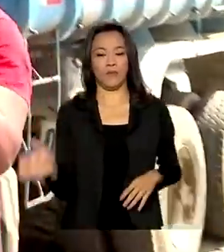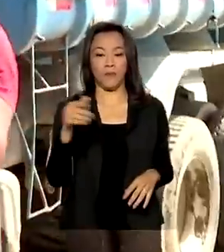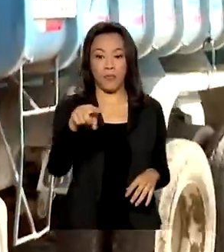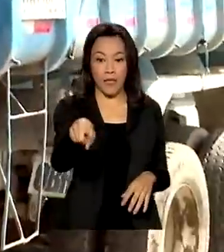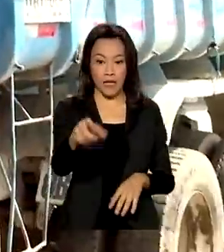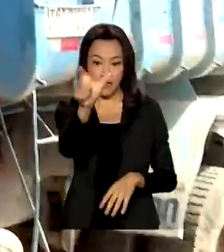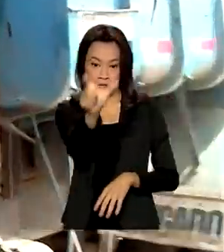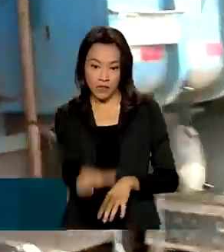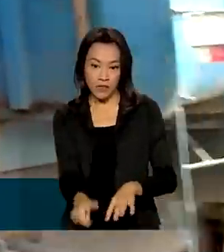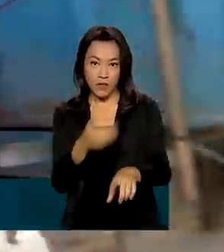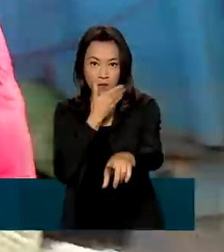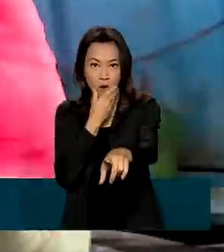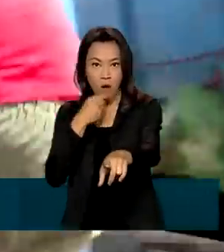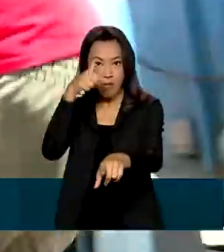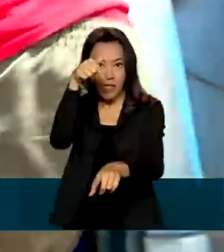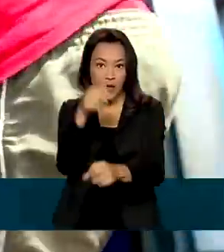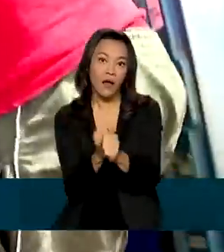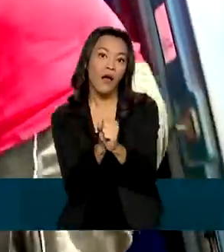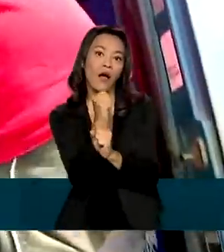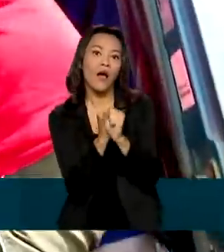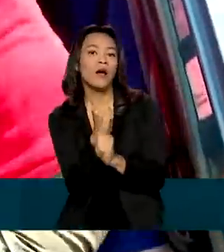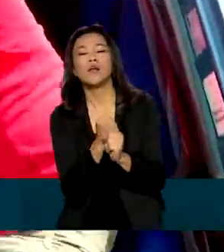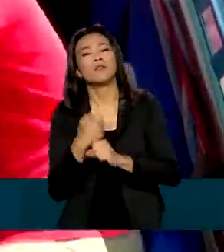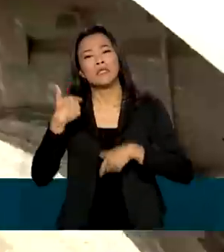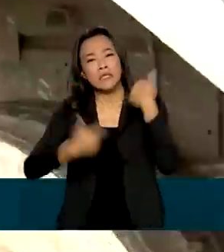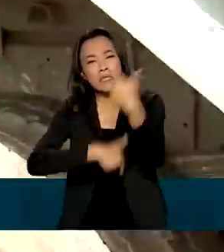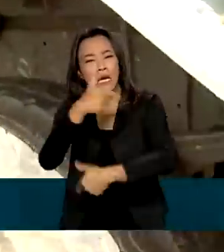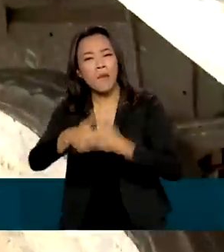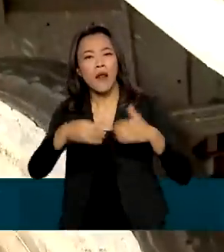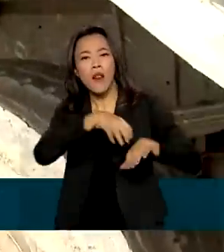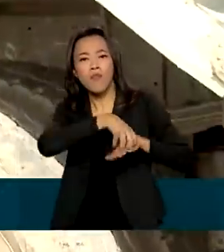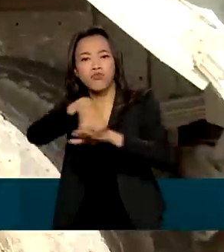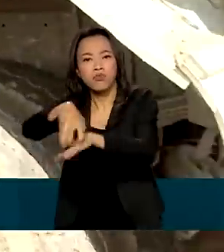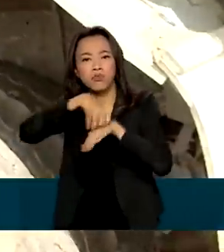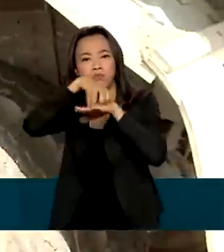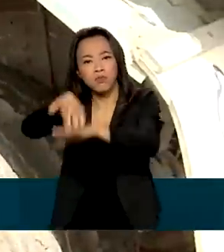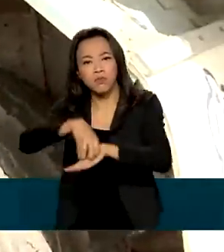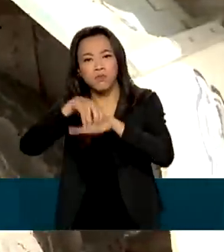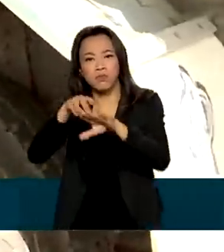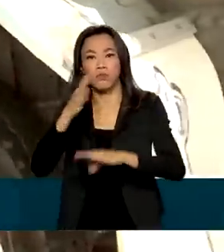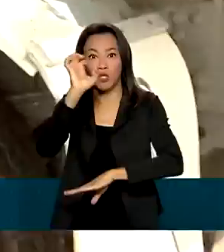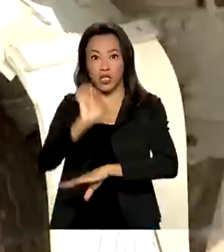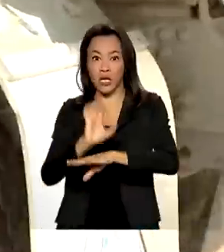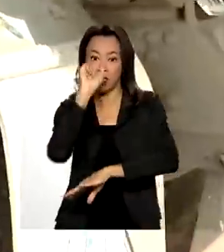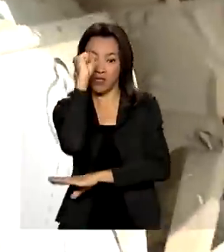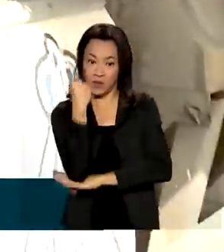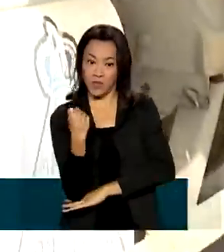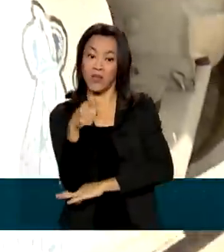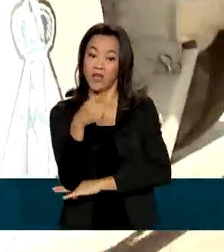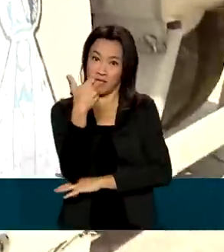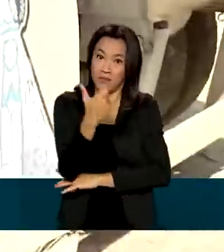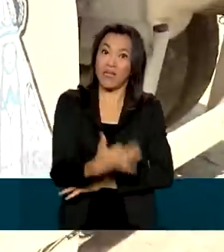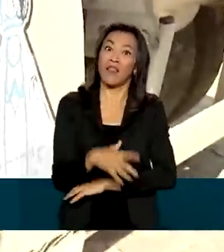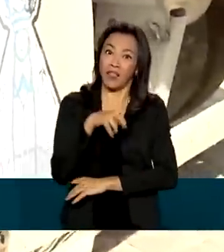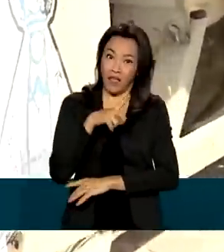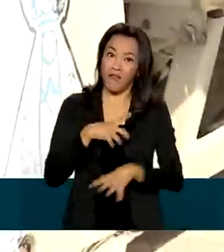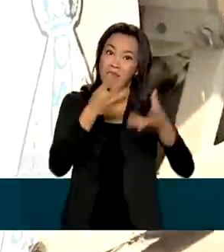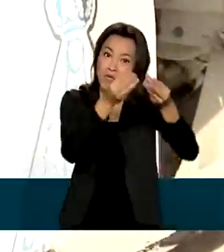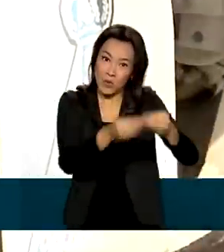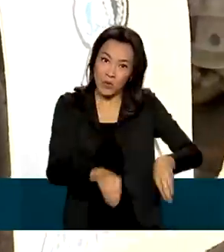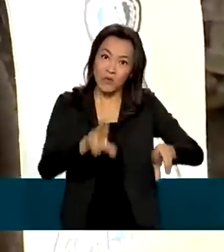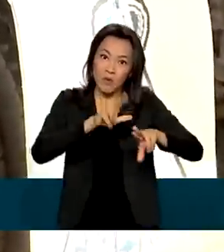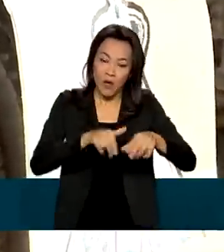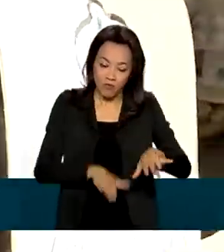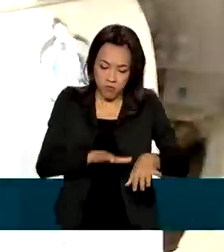José Vila me transporta cargas no estado de Sergipe. O caminhoneiro conta que já teve muito prejuízo por causa de